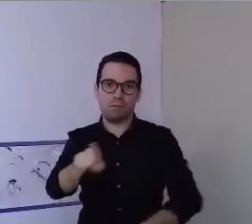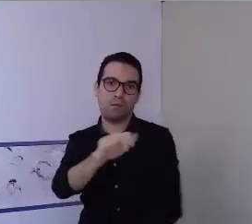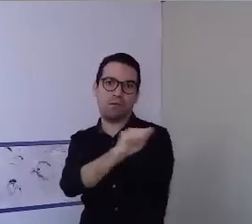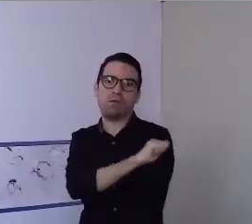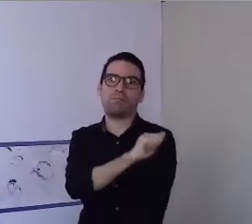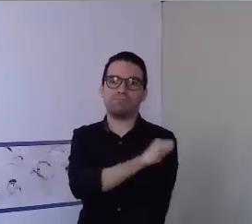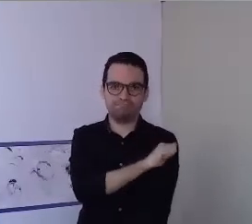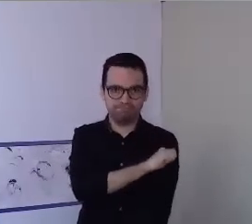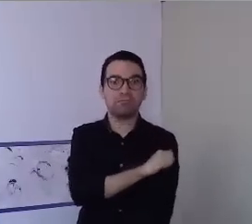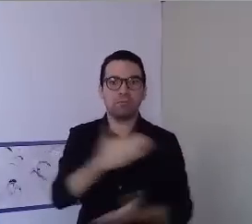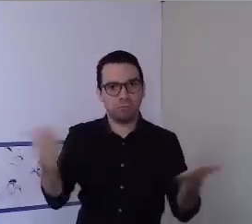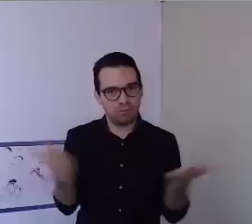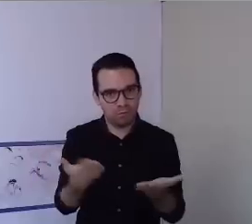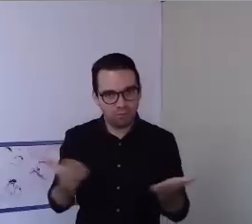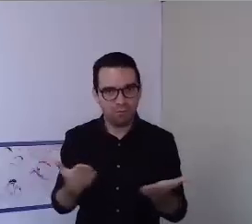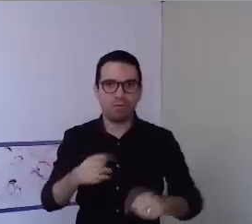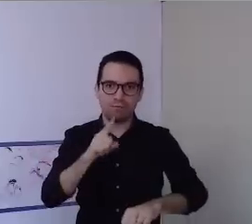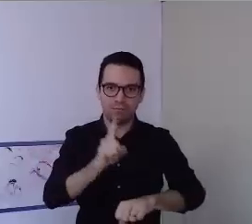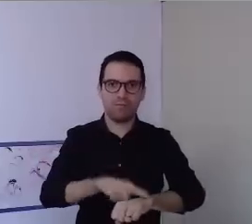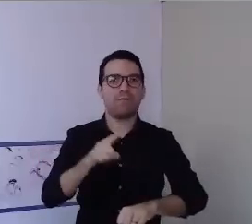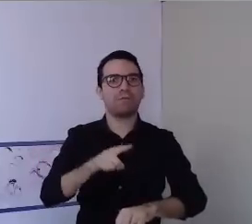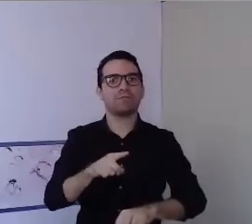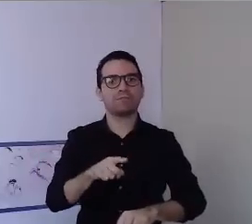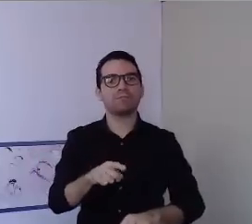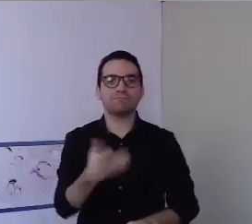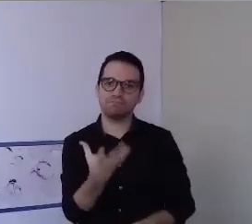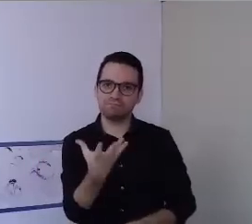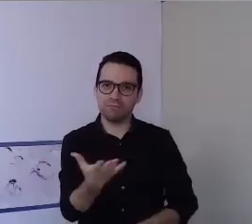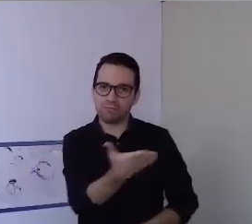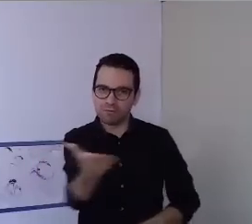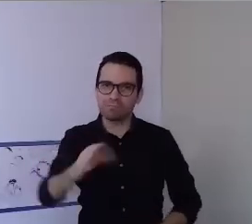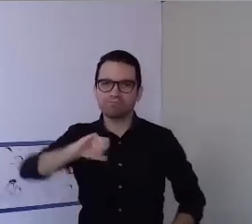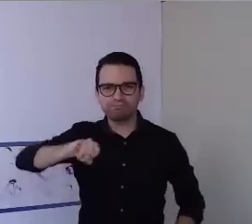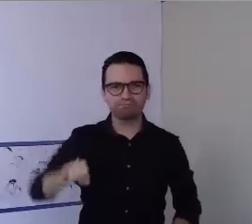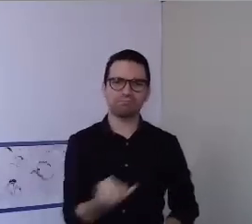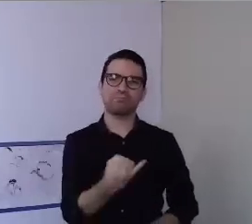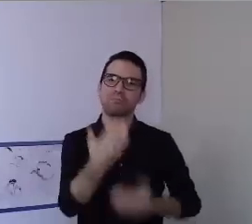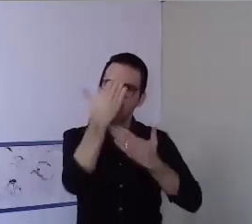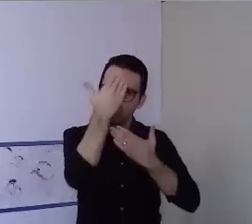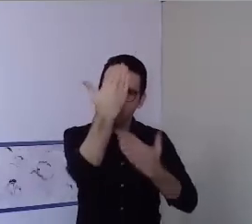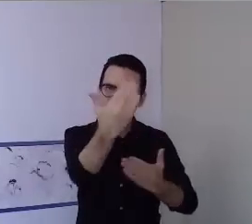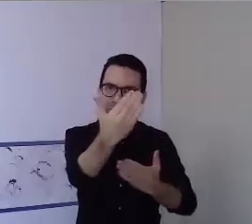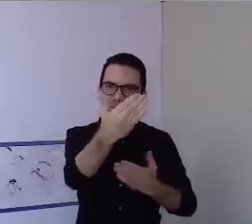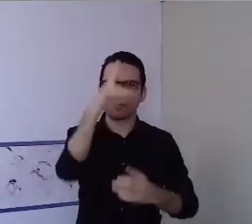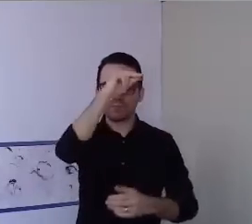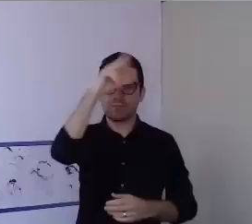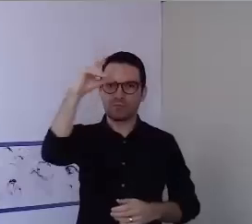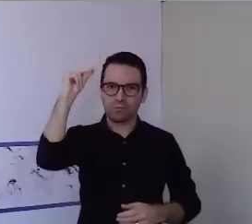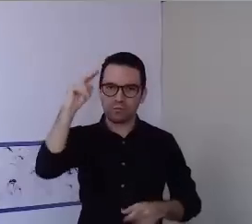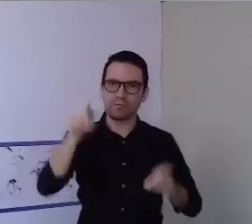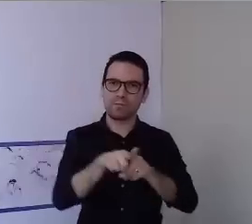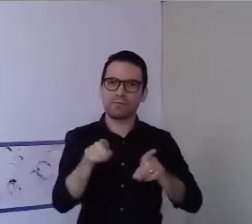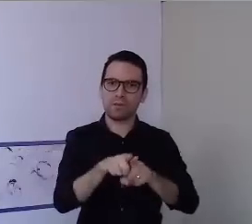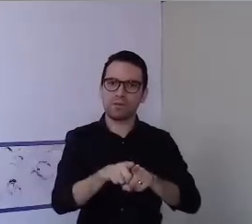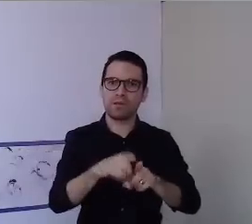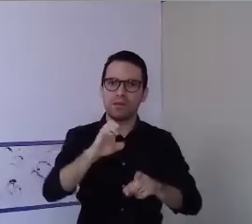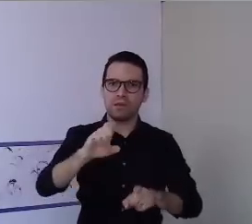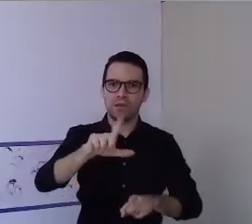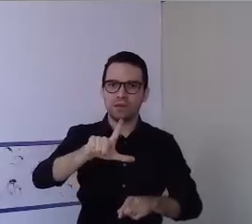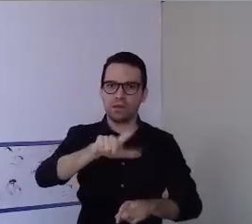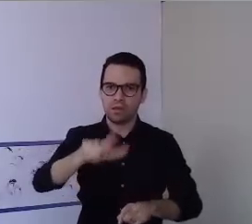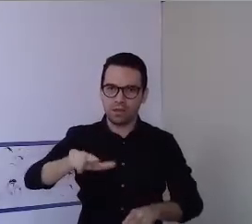Então, este é o momento. Eu espero que todos aproveitem. Eu quero agradecer muito à Prefeitura e à professora Elza, como secretária,